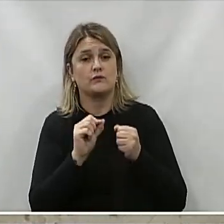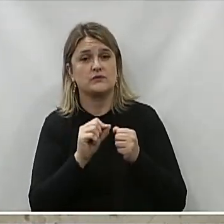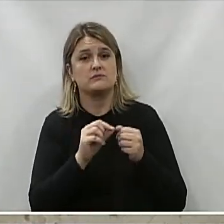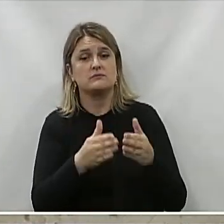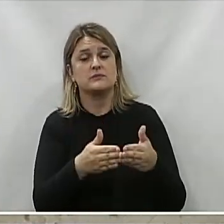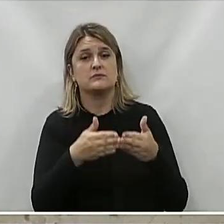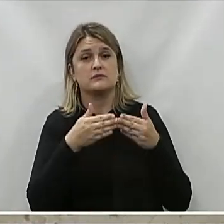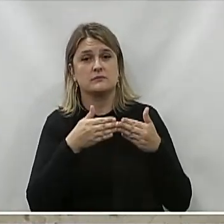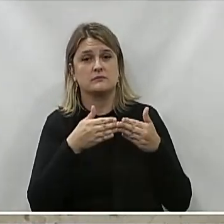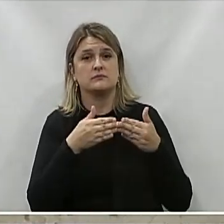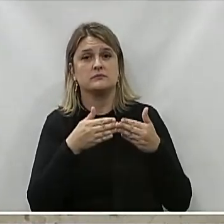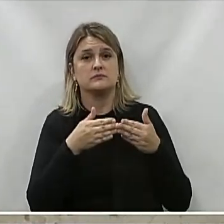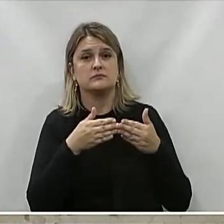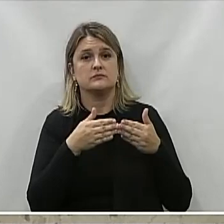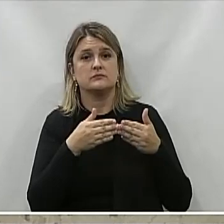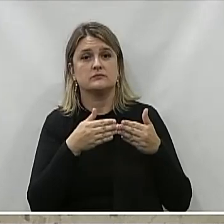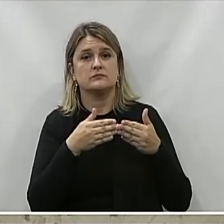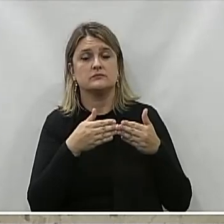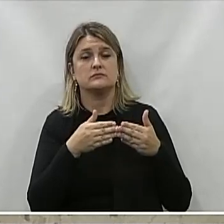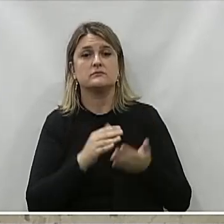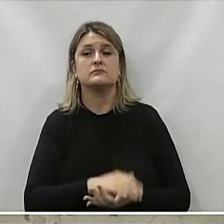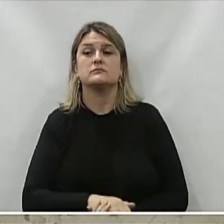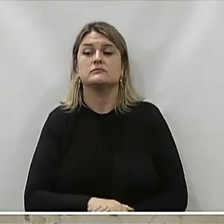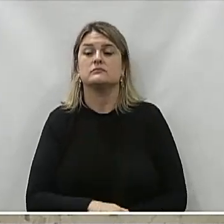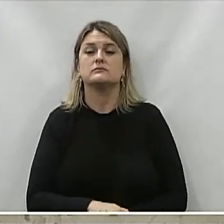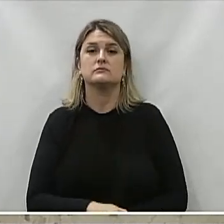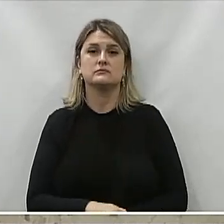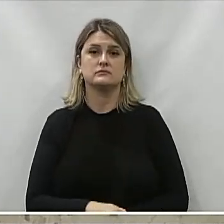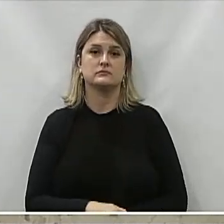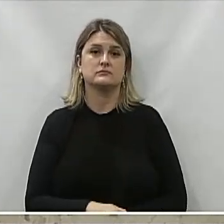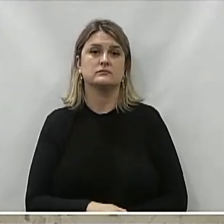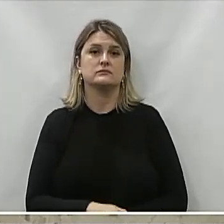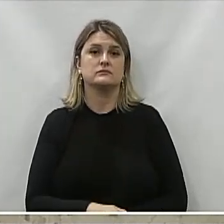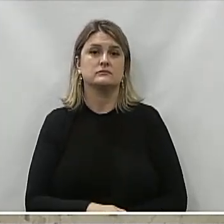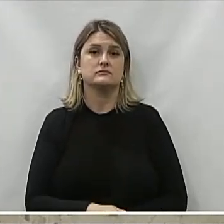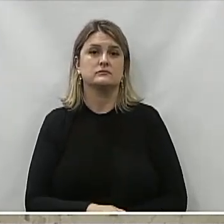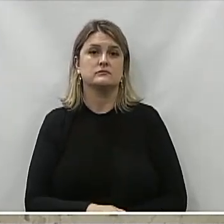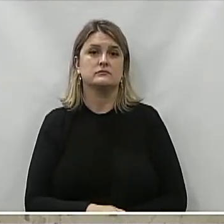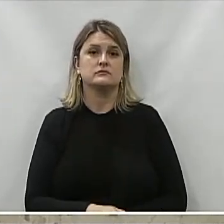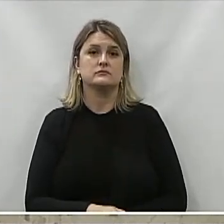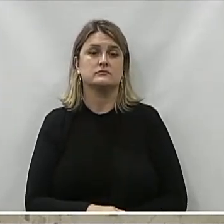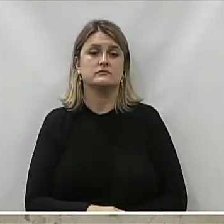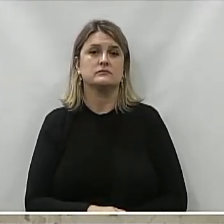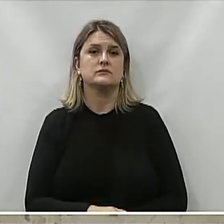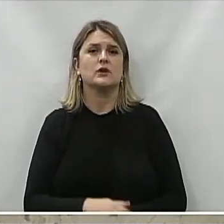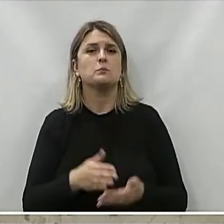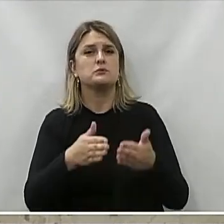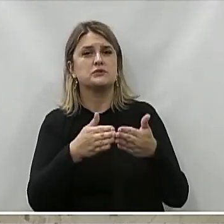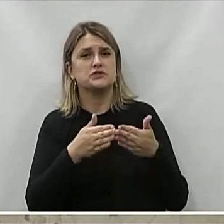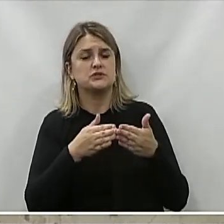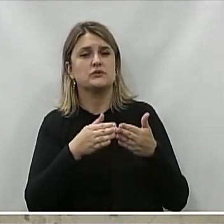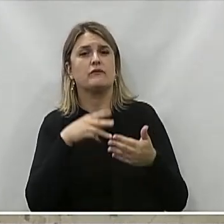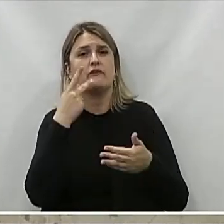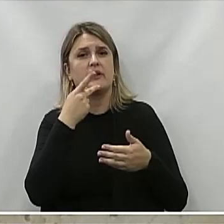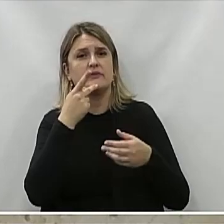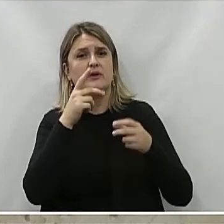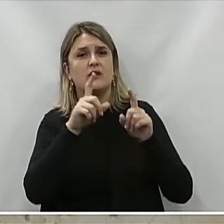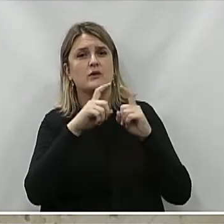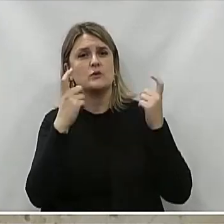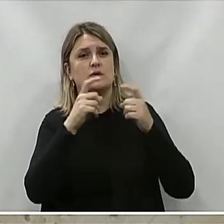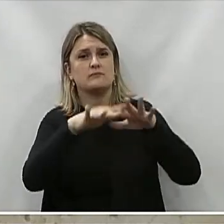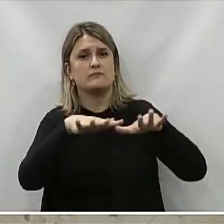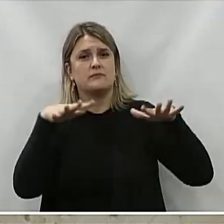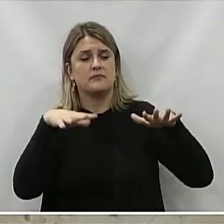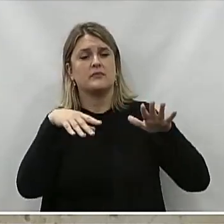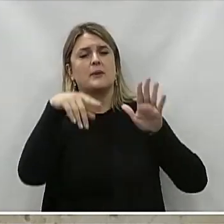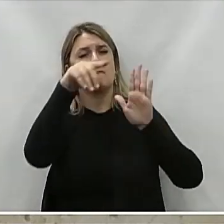requerimento Que foi Colocado Nesta casa A respeito Da audiência pública Com a pauta Da